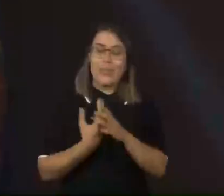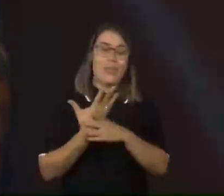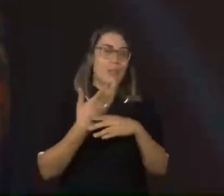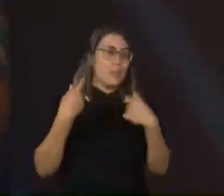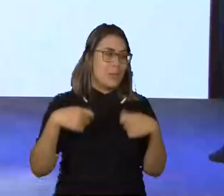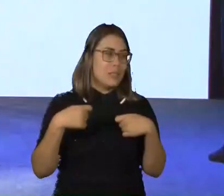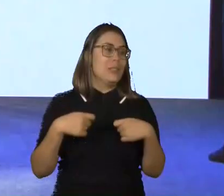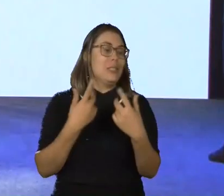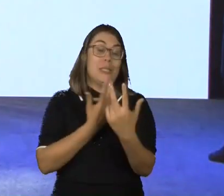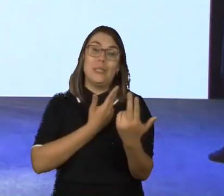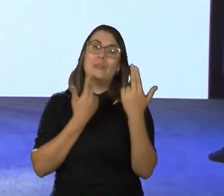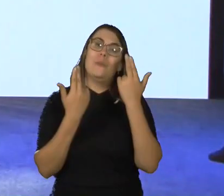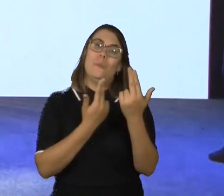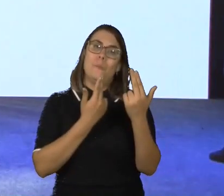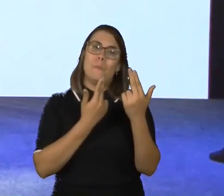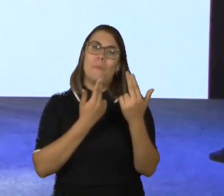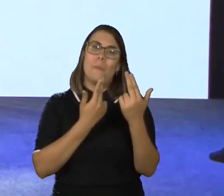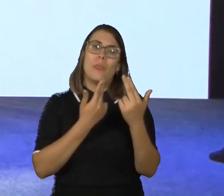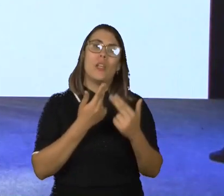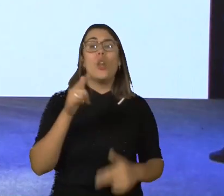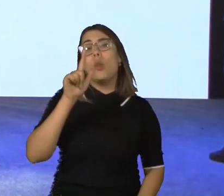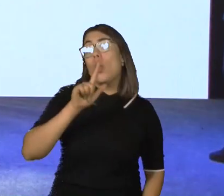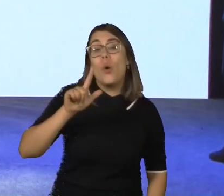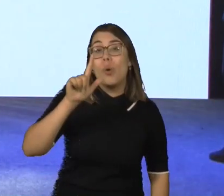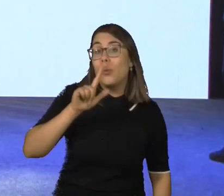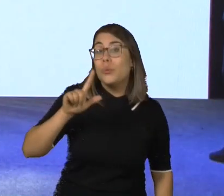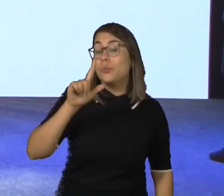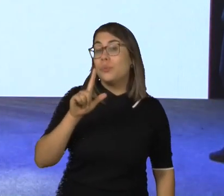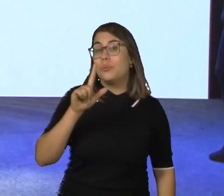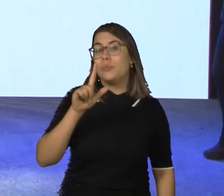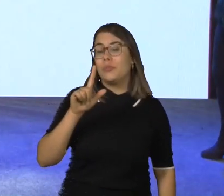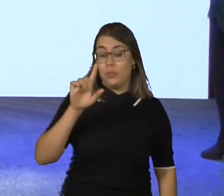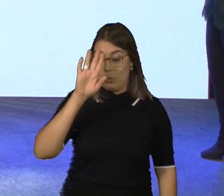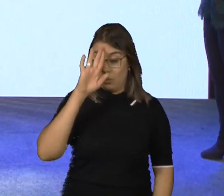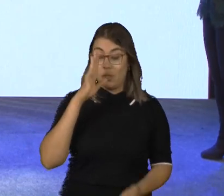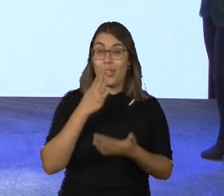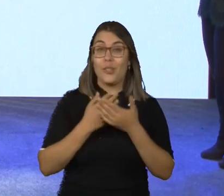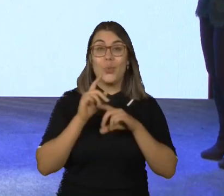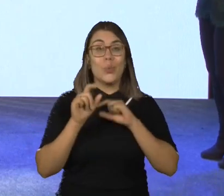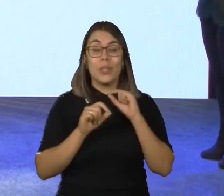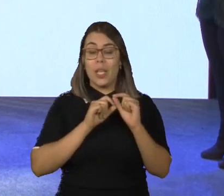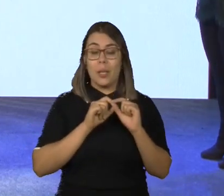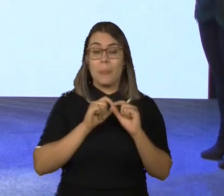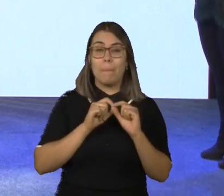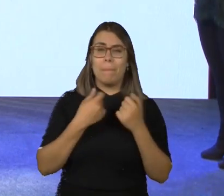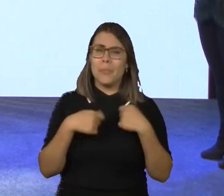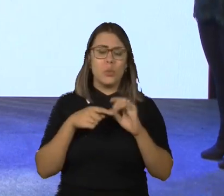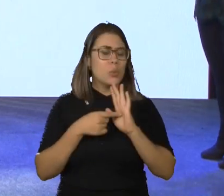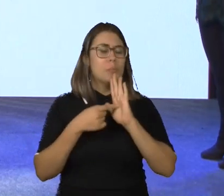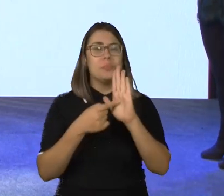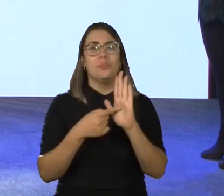e precisa ser o mesmo. Obviamente, o que a gente vai fazer é levar em conta